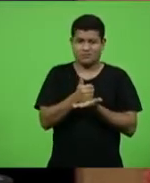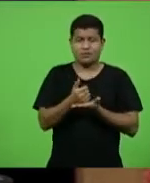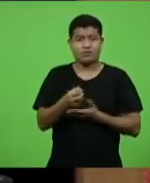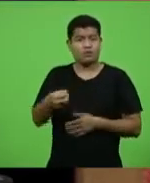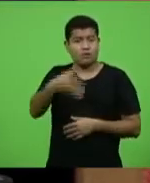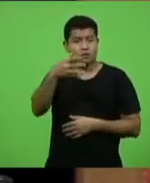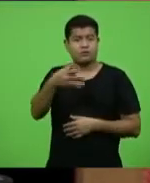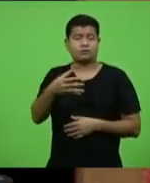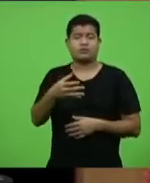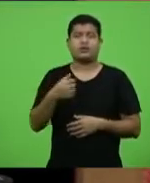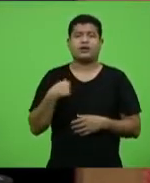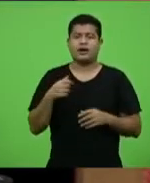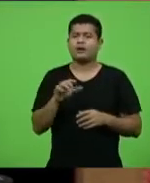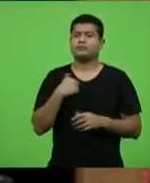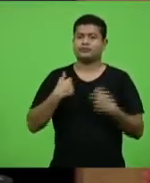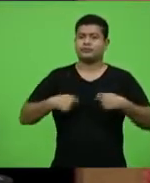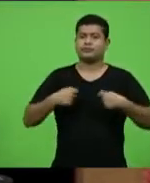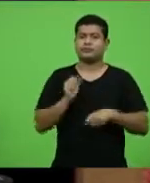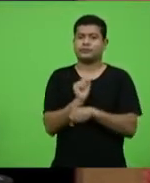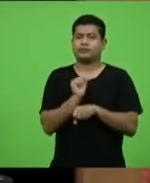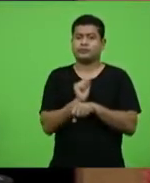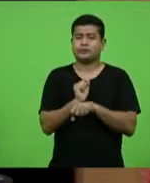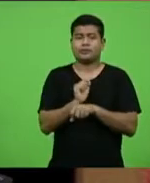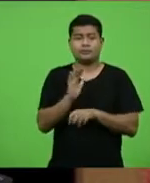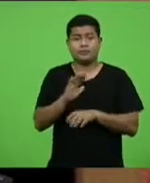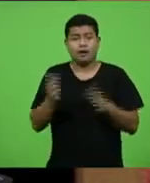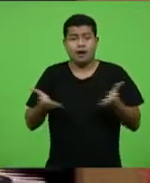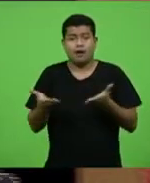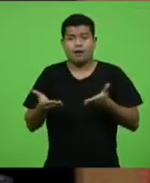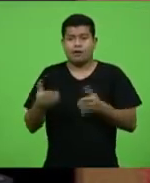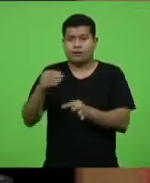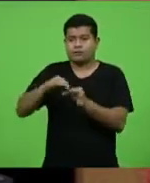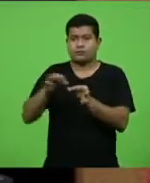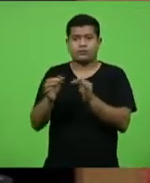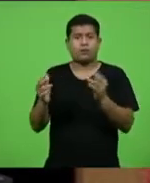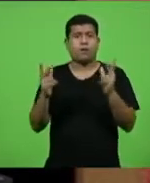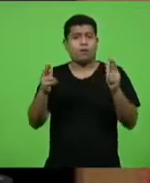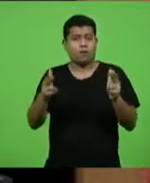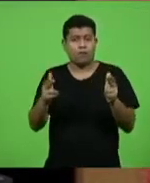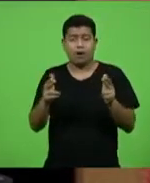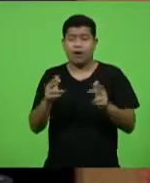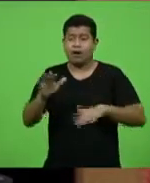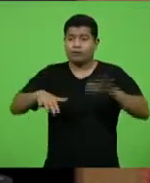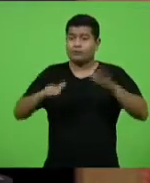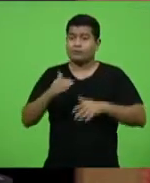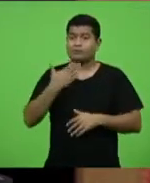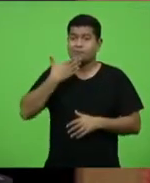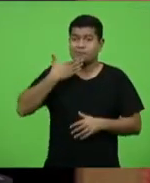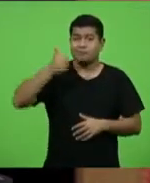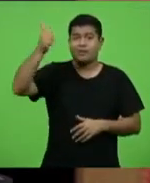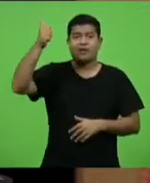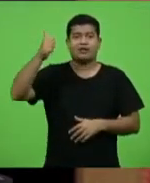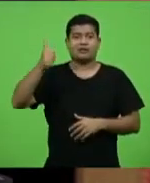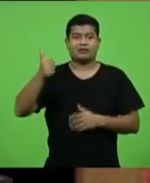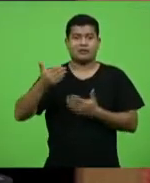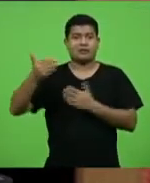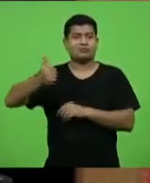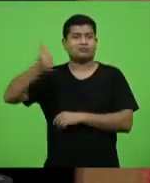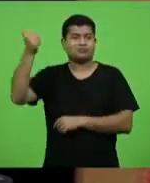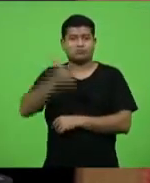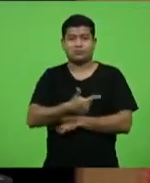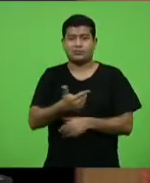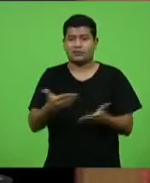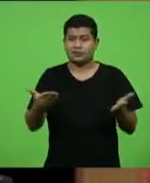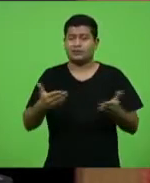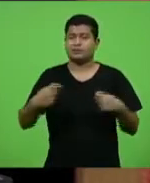Mas agora, órgão do mesmo nível ou iguais ou melhores que a Anvisa já deram ok, nós temos que